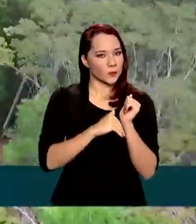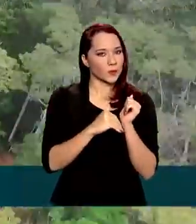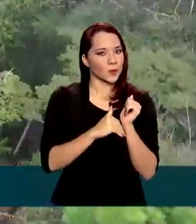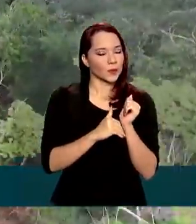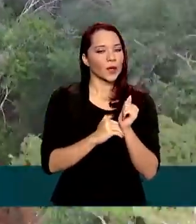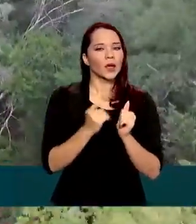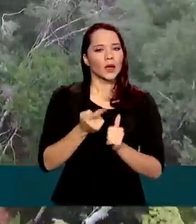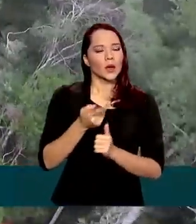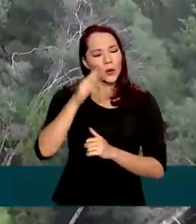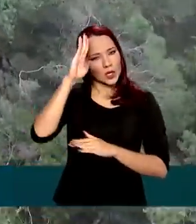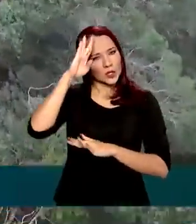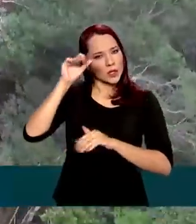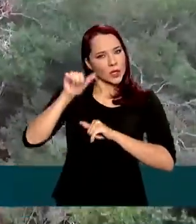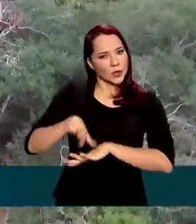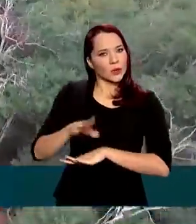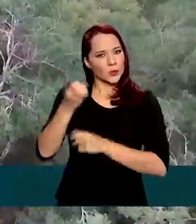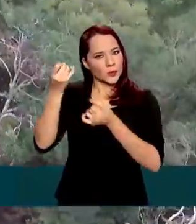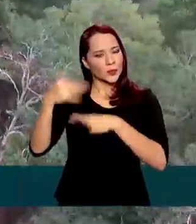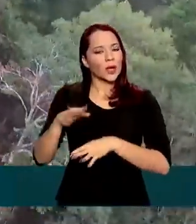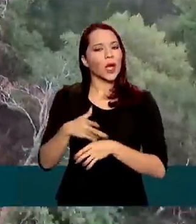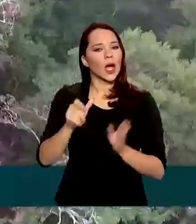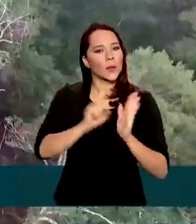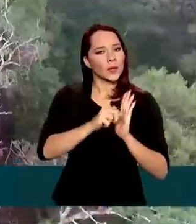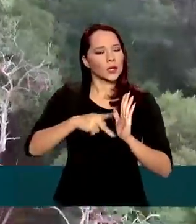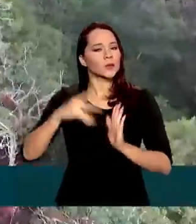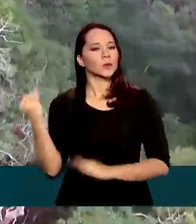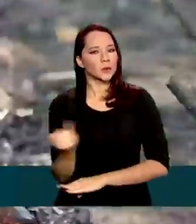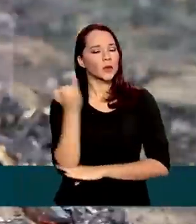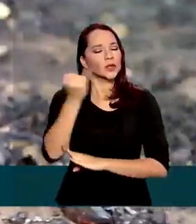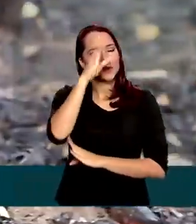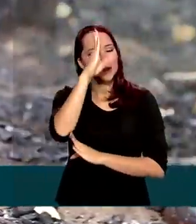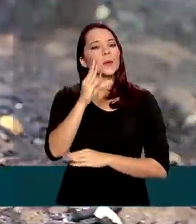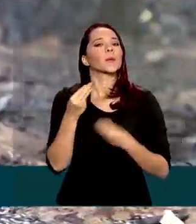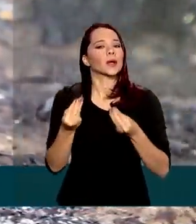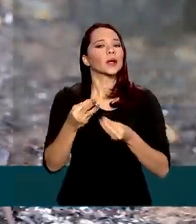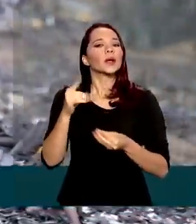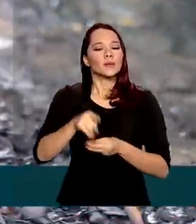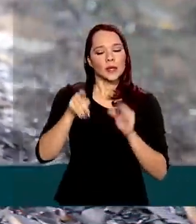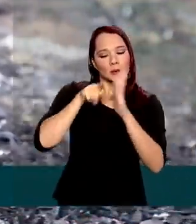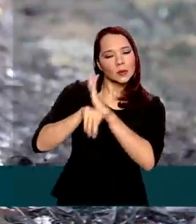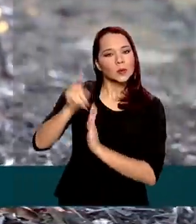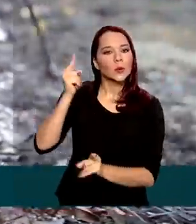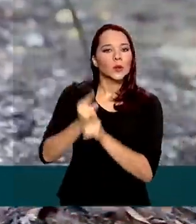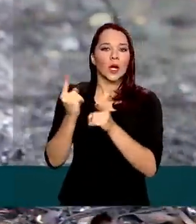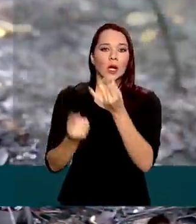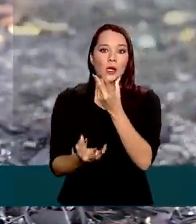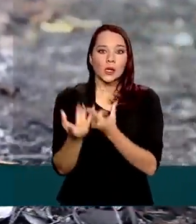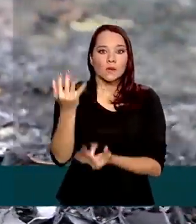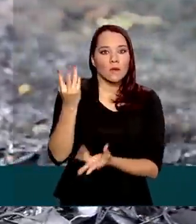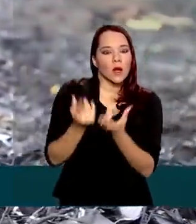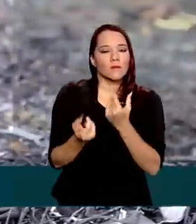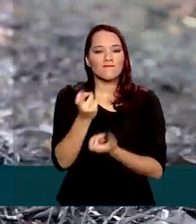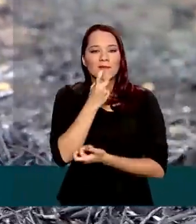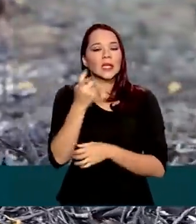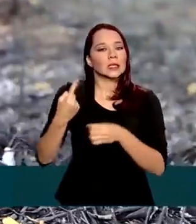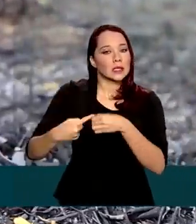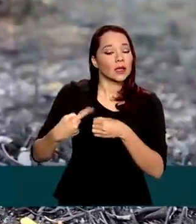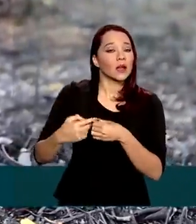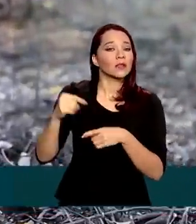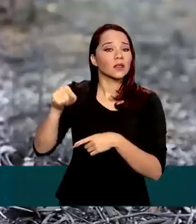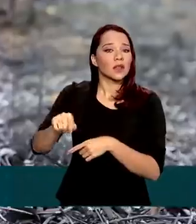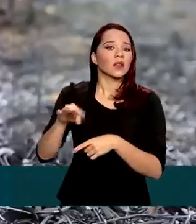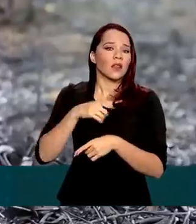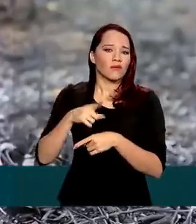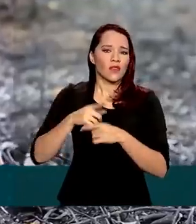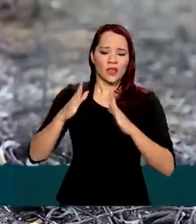Segundo o Exército, o aplicativo deve ser importante principalmente na descoberta de queimadas urbanas, aquelas feitas